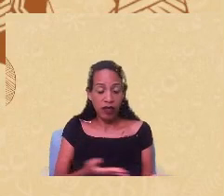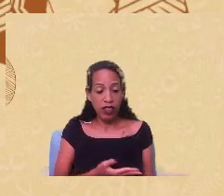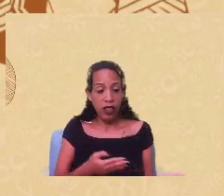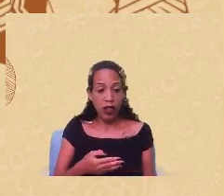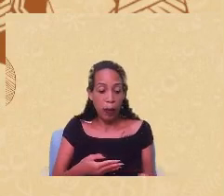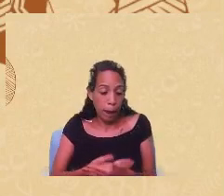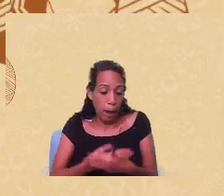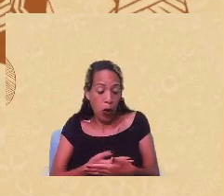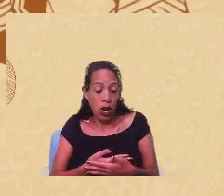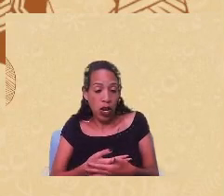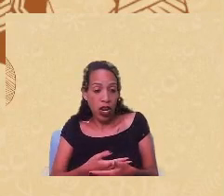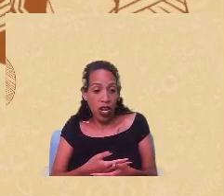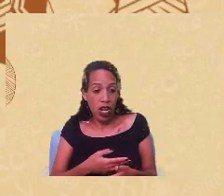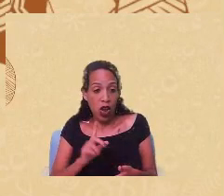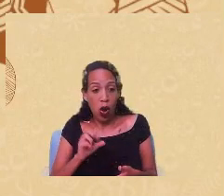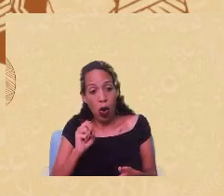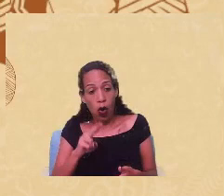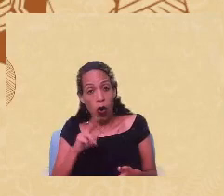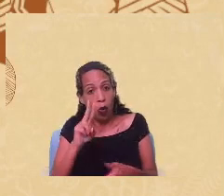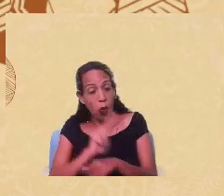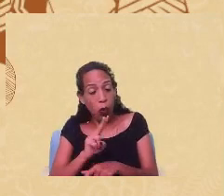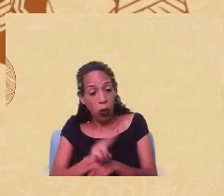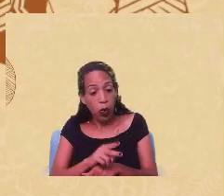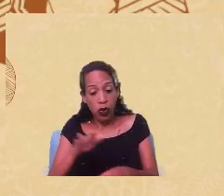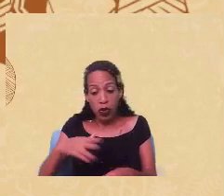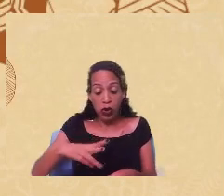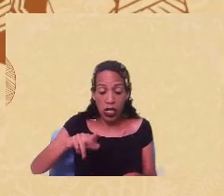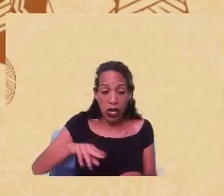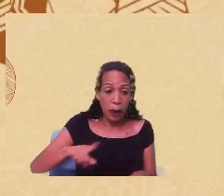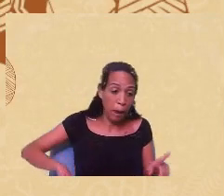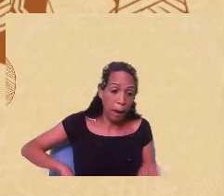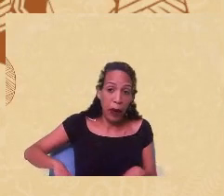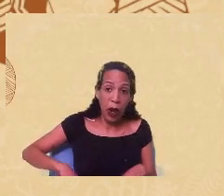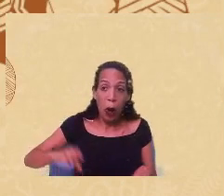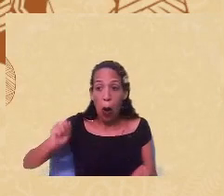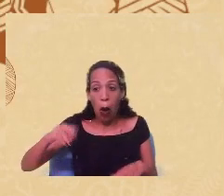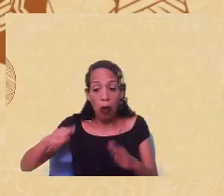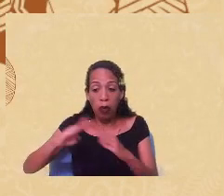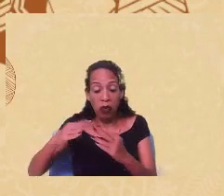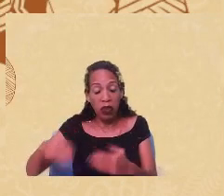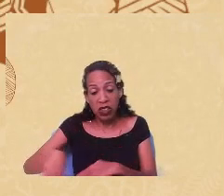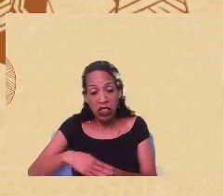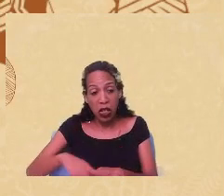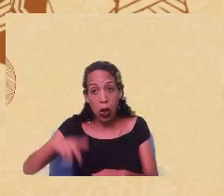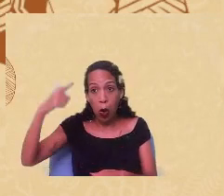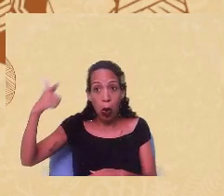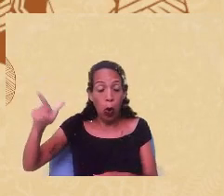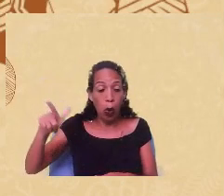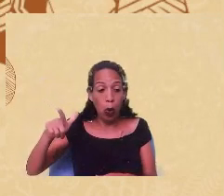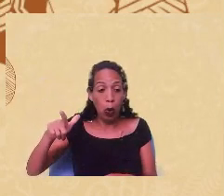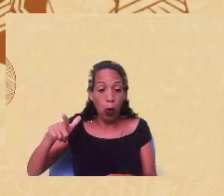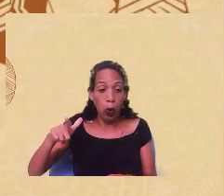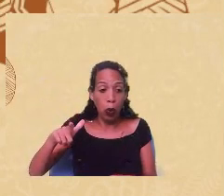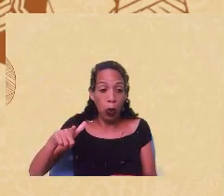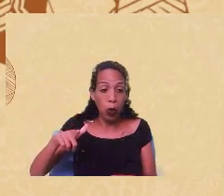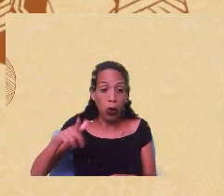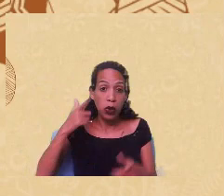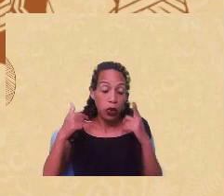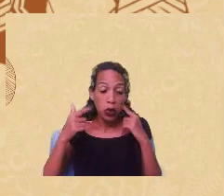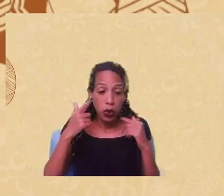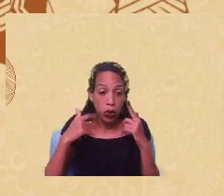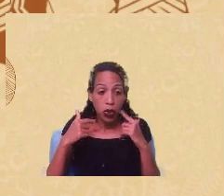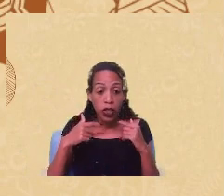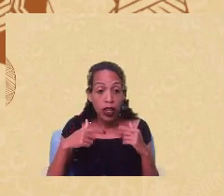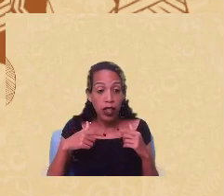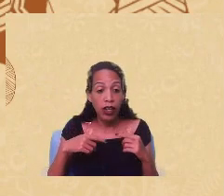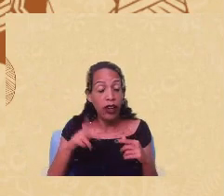quando a criança ou você cuida do seu irmão ou você cuida de um primo ou de um vizinho ou de uma boneca que chora porque se inventa de tudo e aí